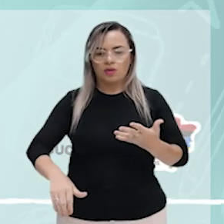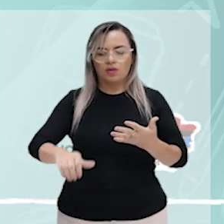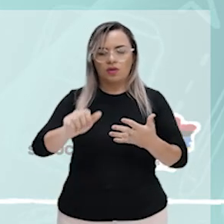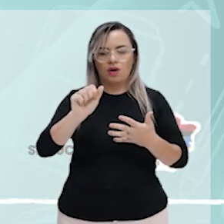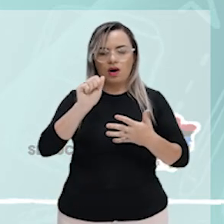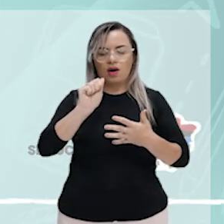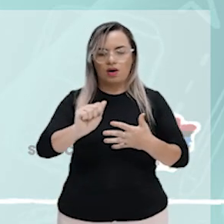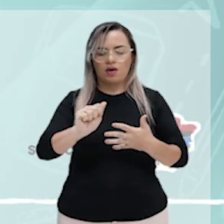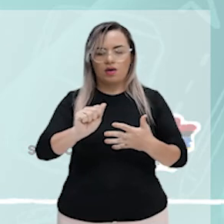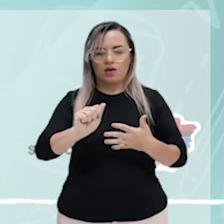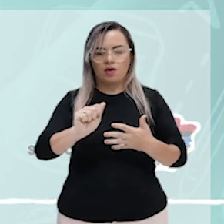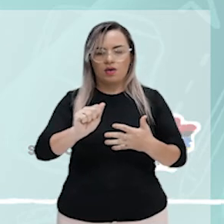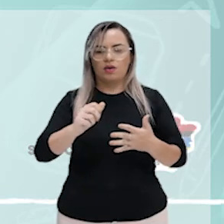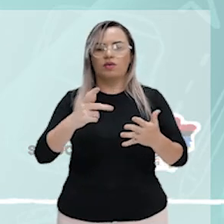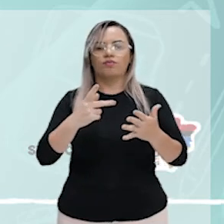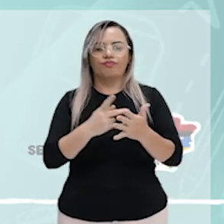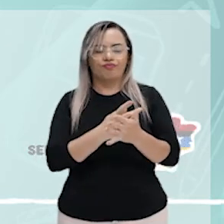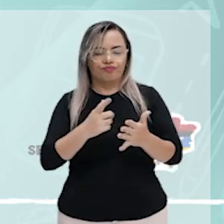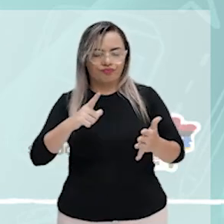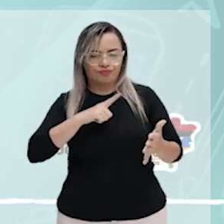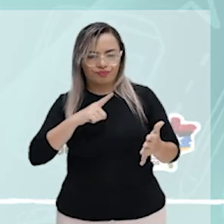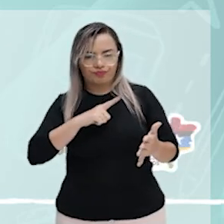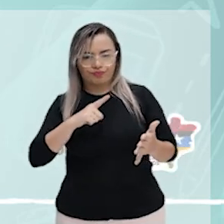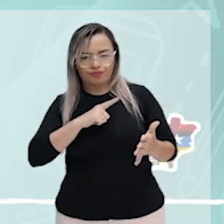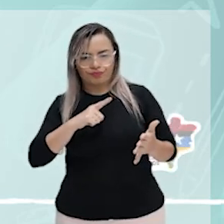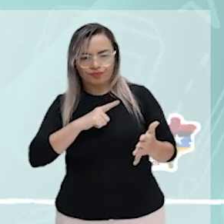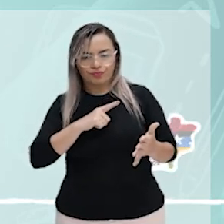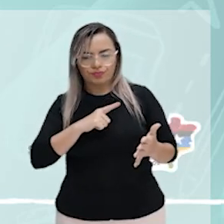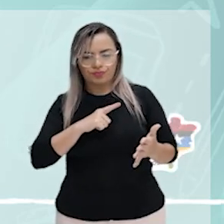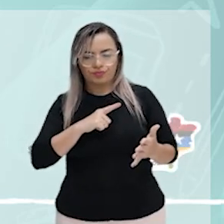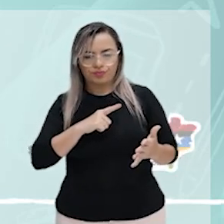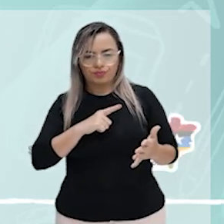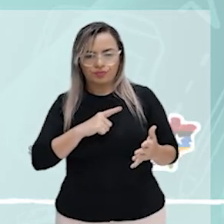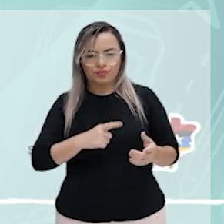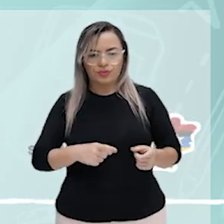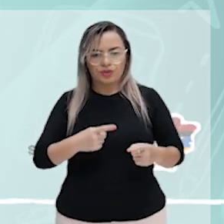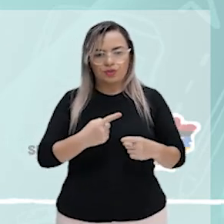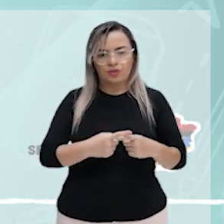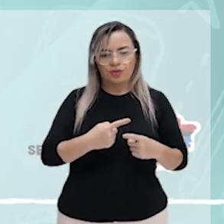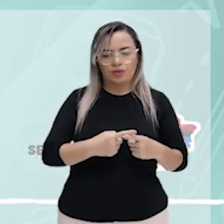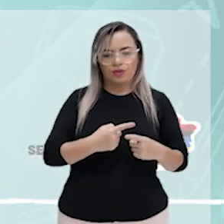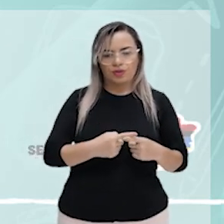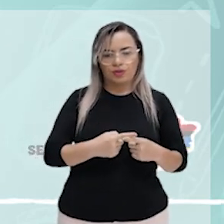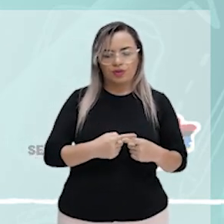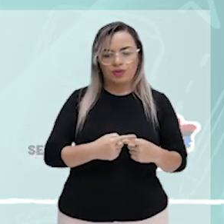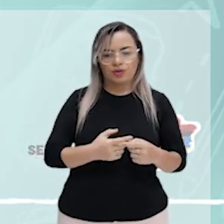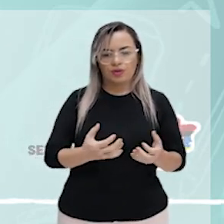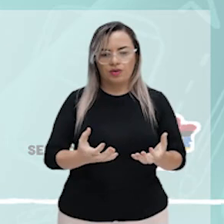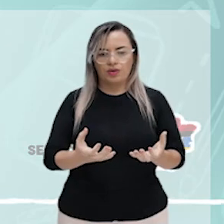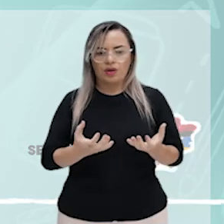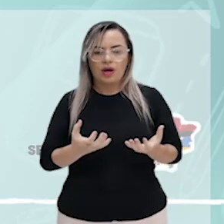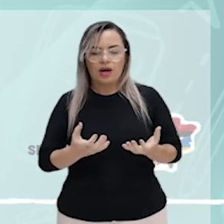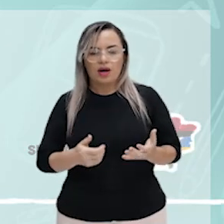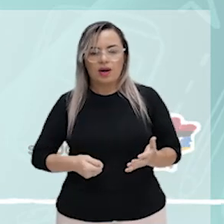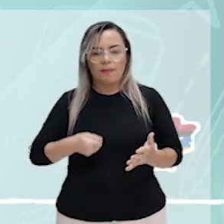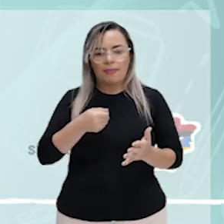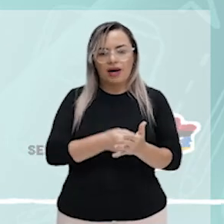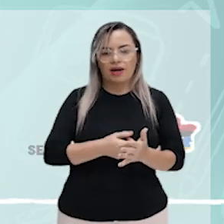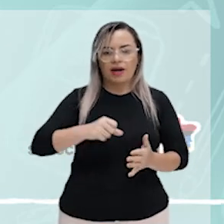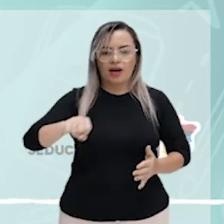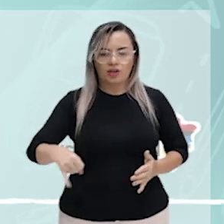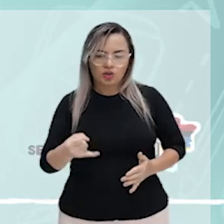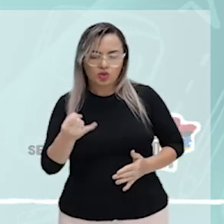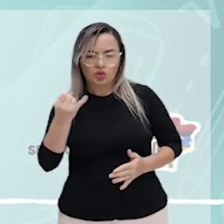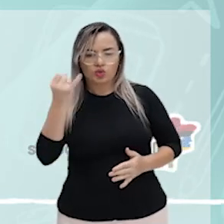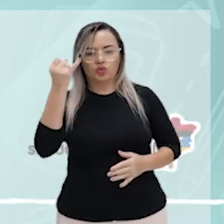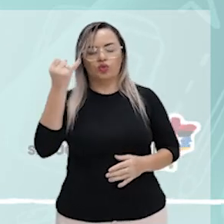Seria a alternativa que há um erro de regência, as outras estão corretas. Preferimos pagar juros, quem prefere, prefere uma coisa, em detrimento de outra e